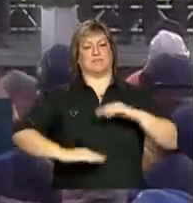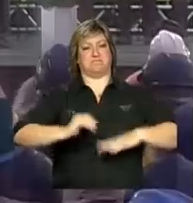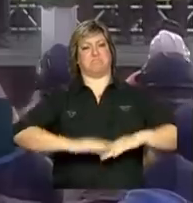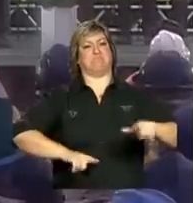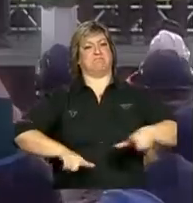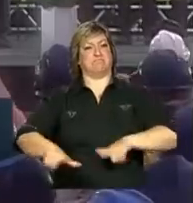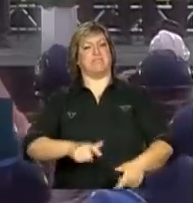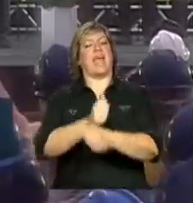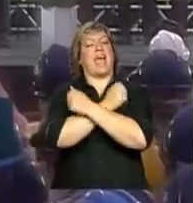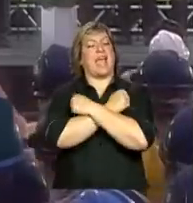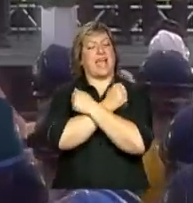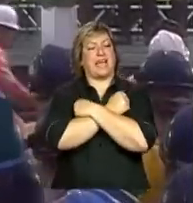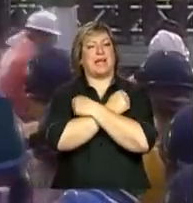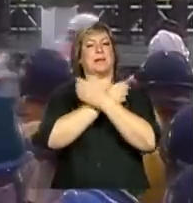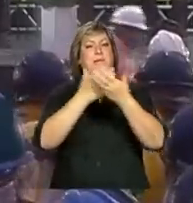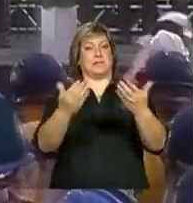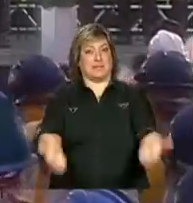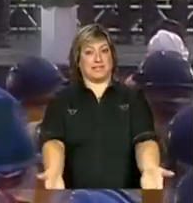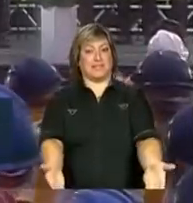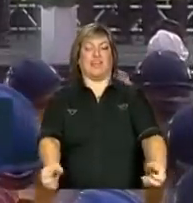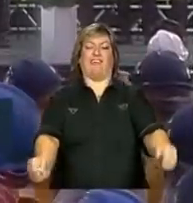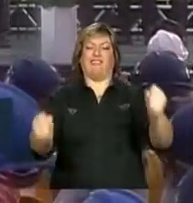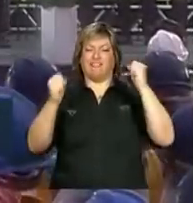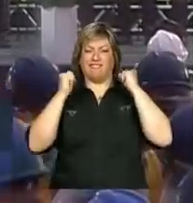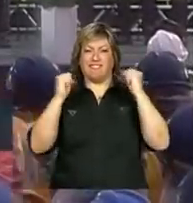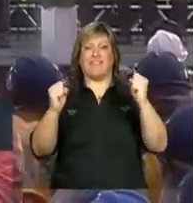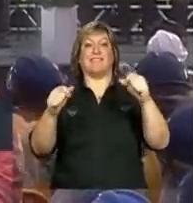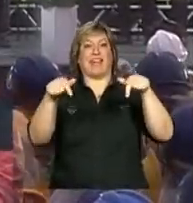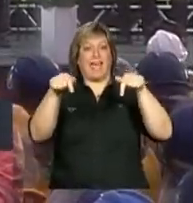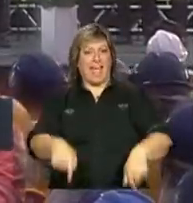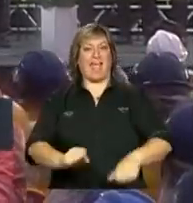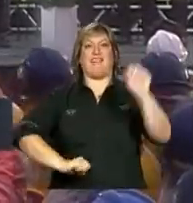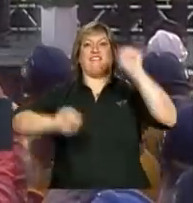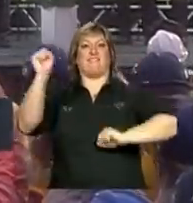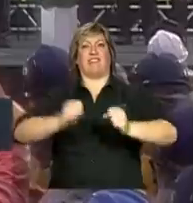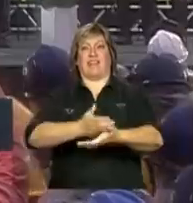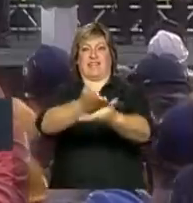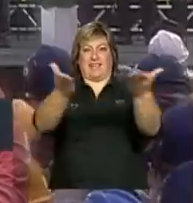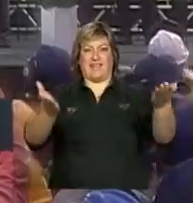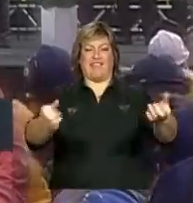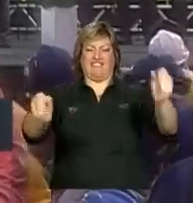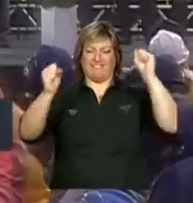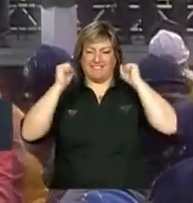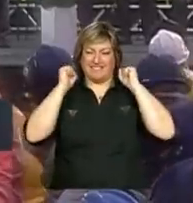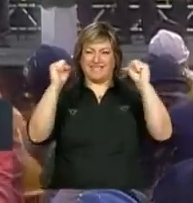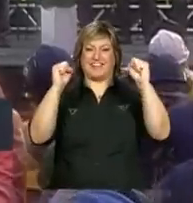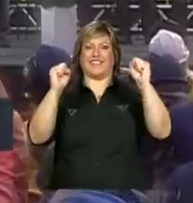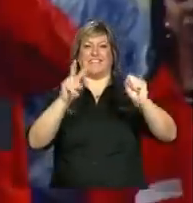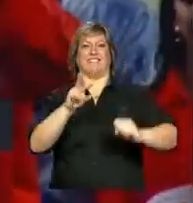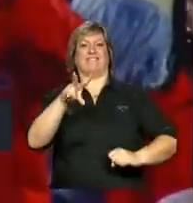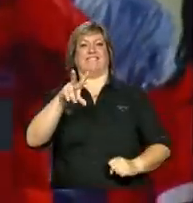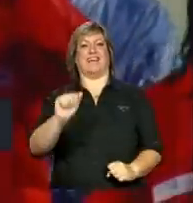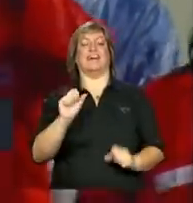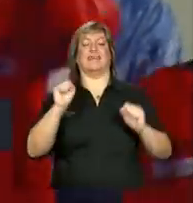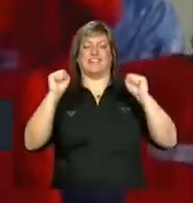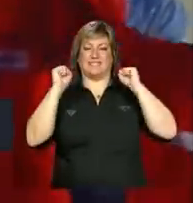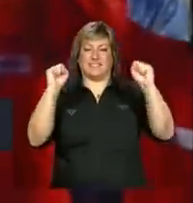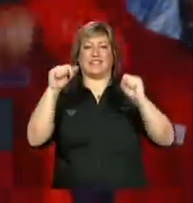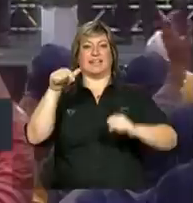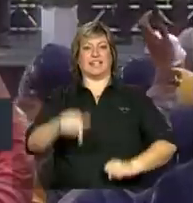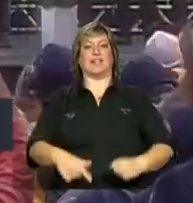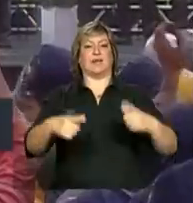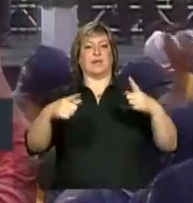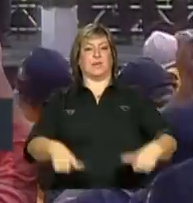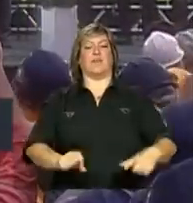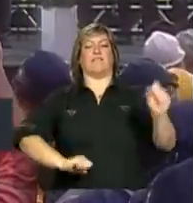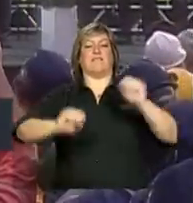aqui Um abraço e viva esse estaleiro Viva o estaleiro Rio Grande,